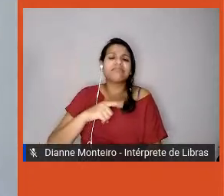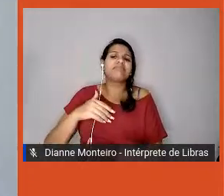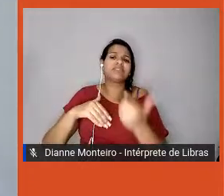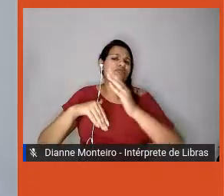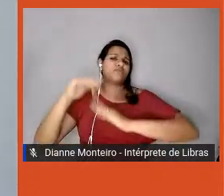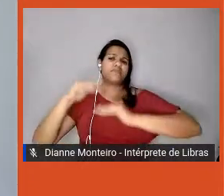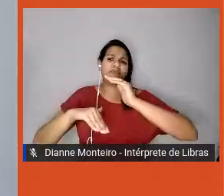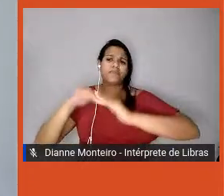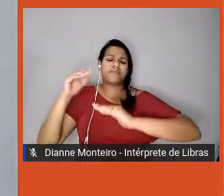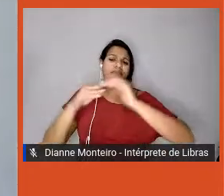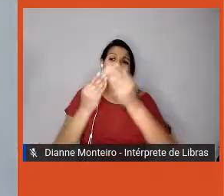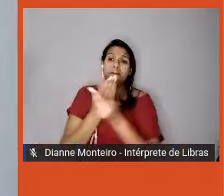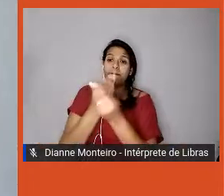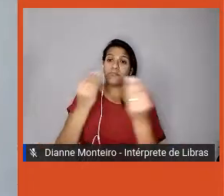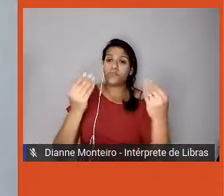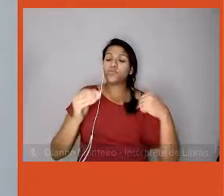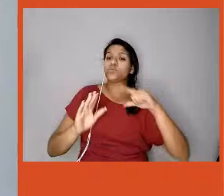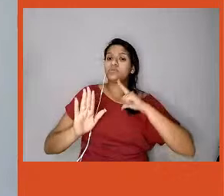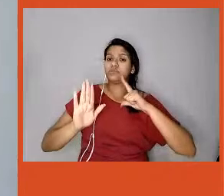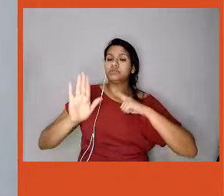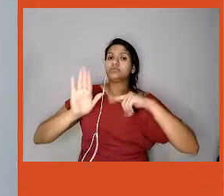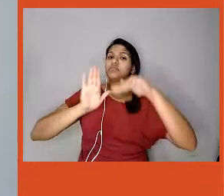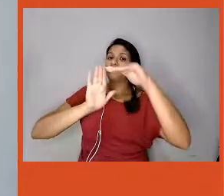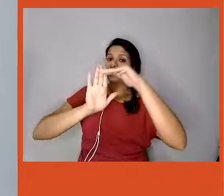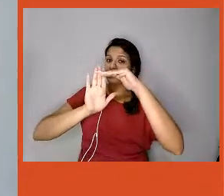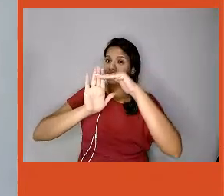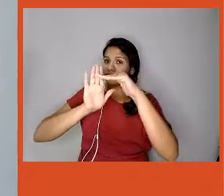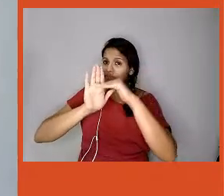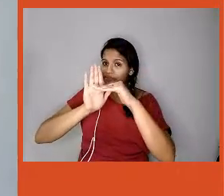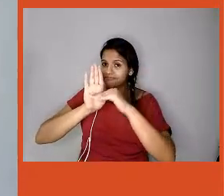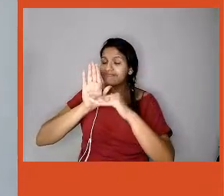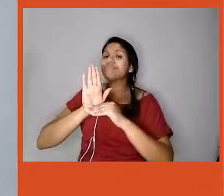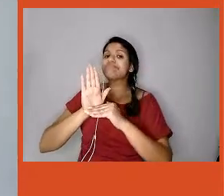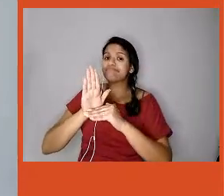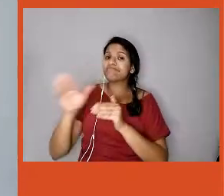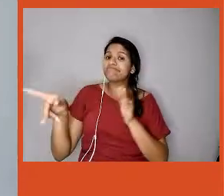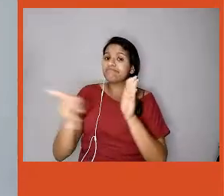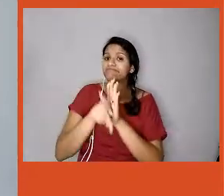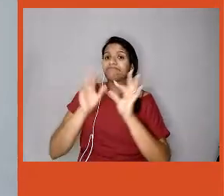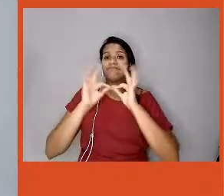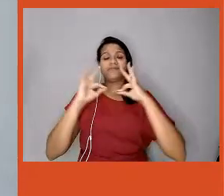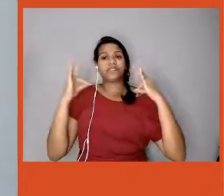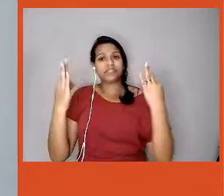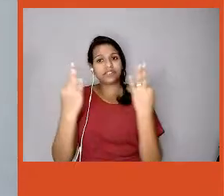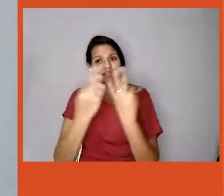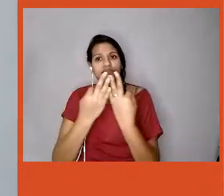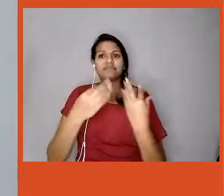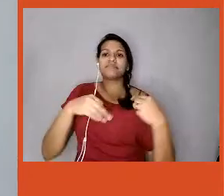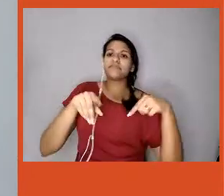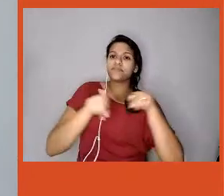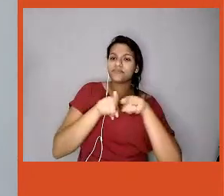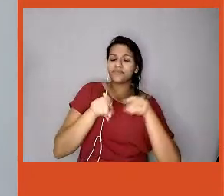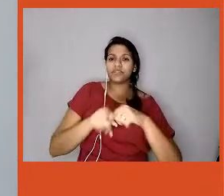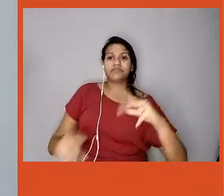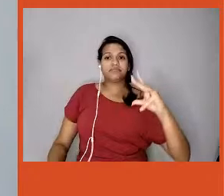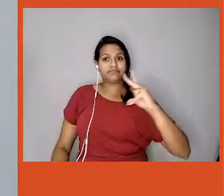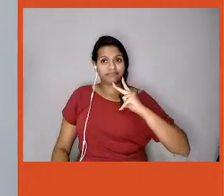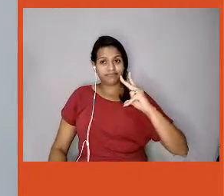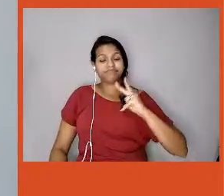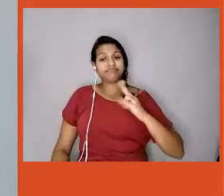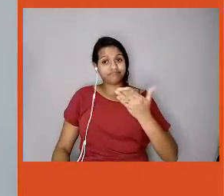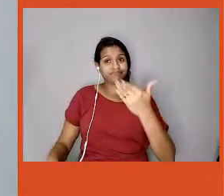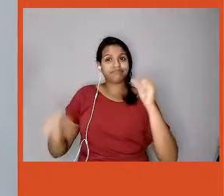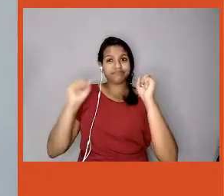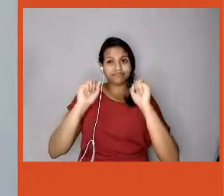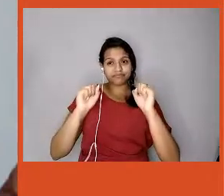programação para o uso pessoal, para as famílias, é importante que vocês compartilhem com a equipe quais são as